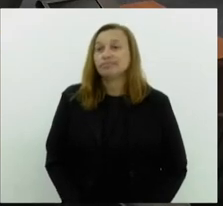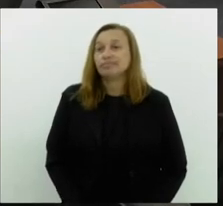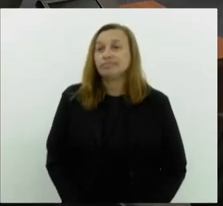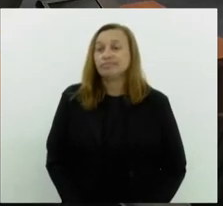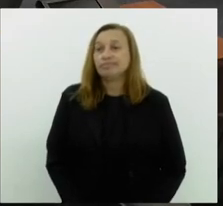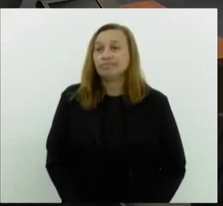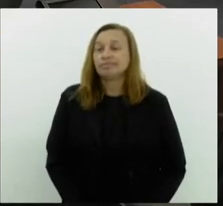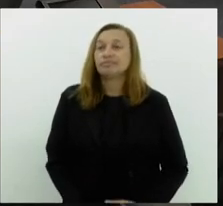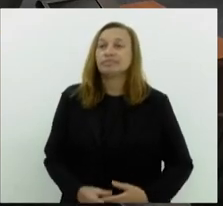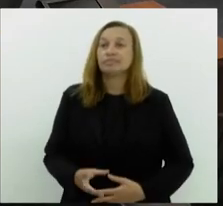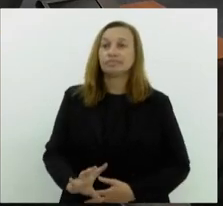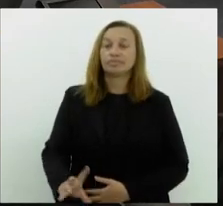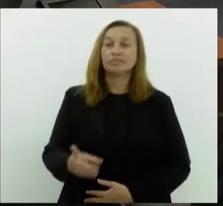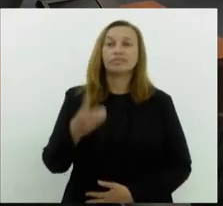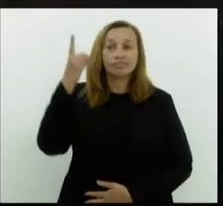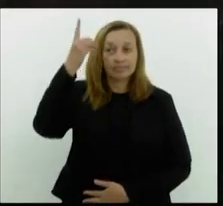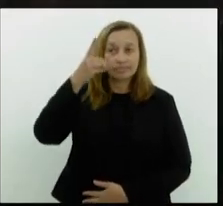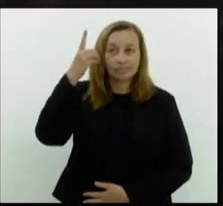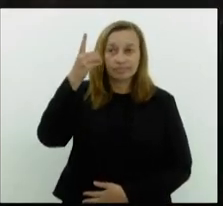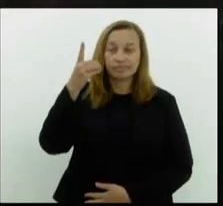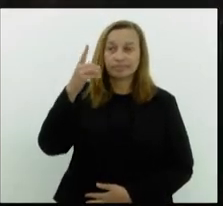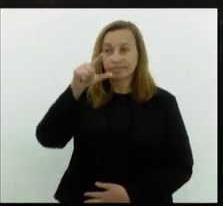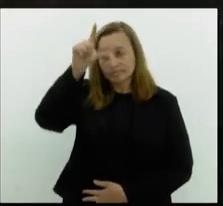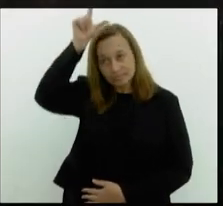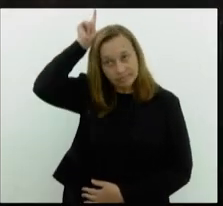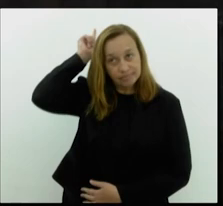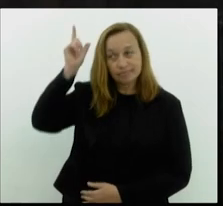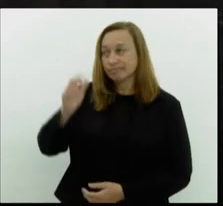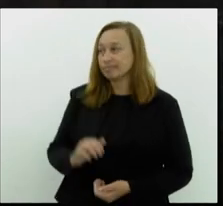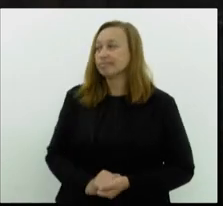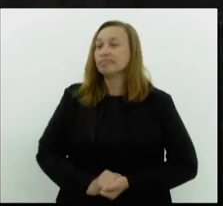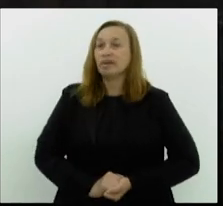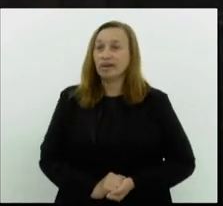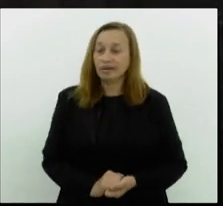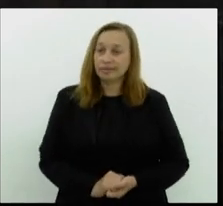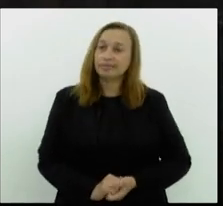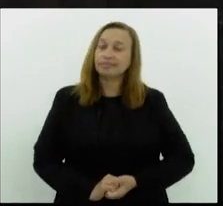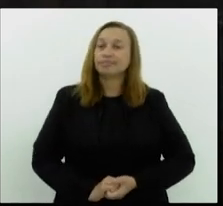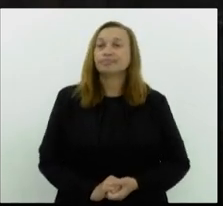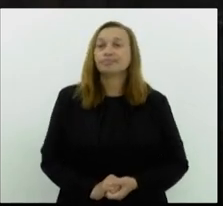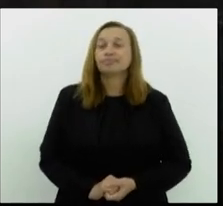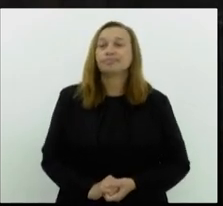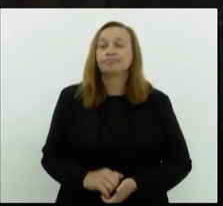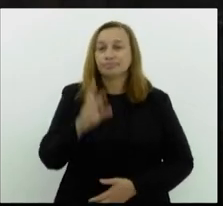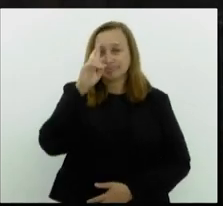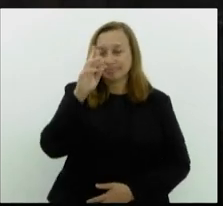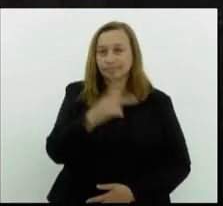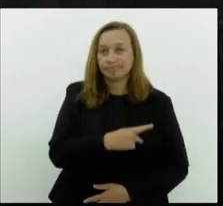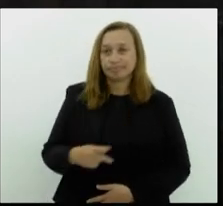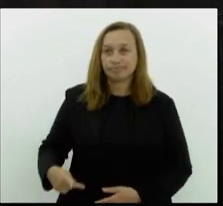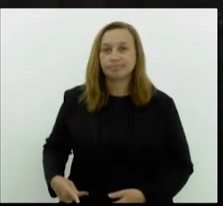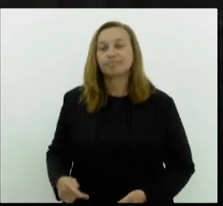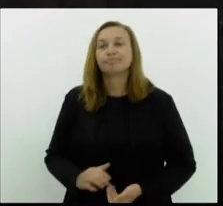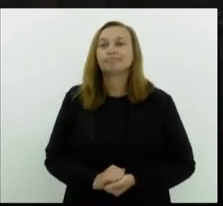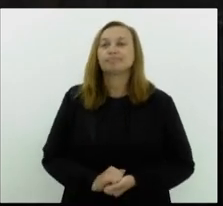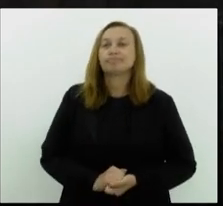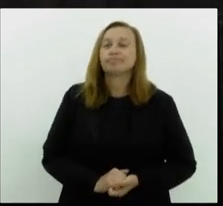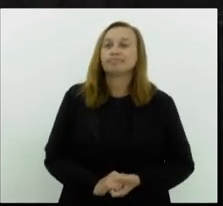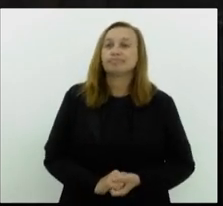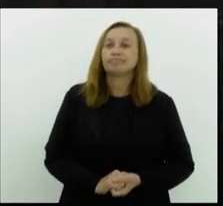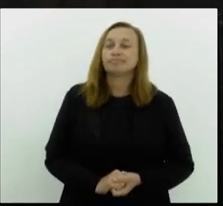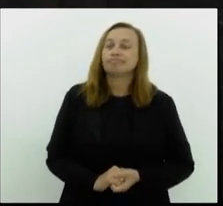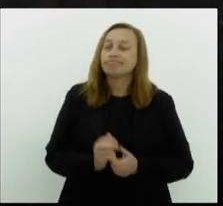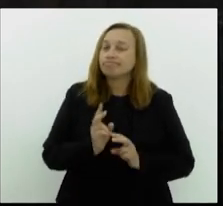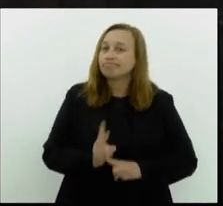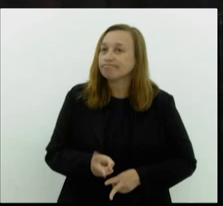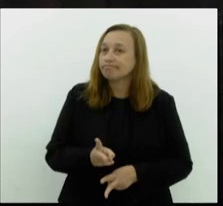Muito obrigado, senhor presidente. Senhor presidente, dando